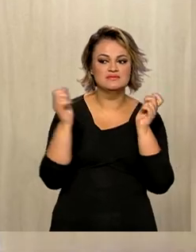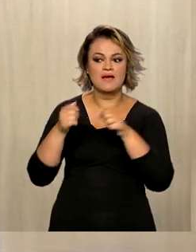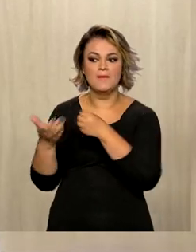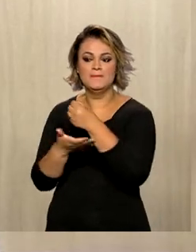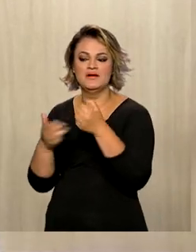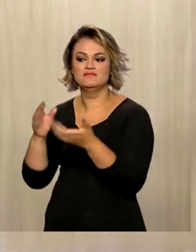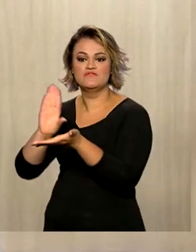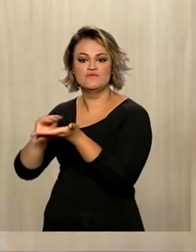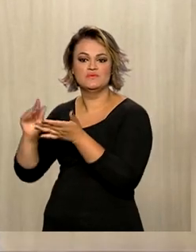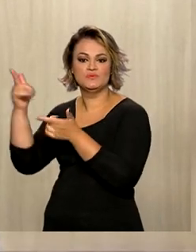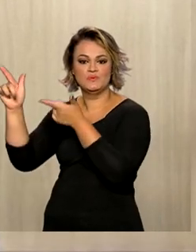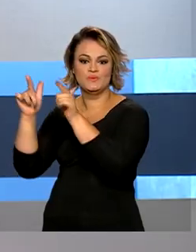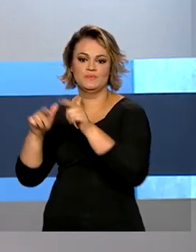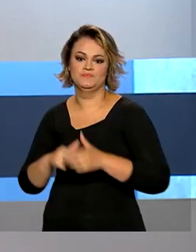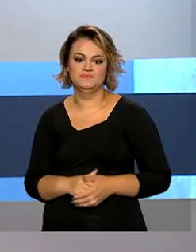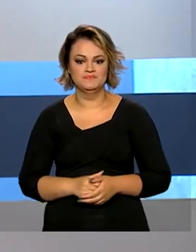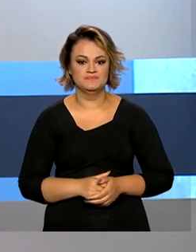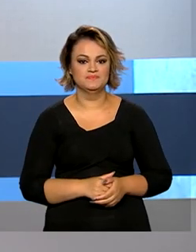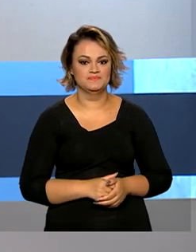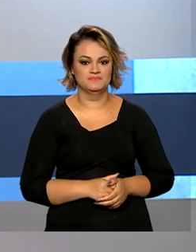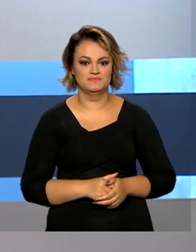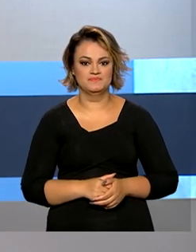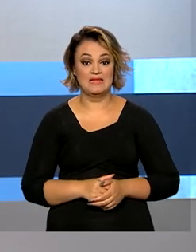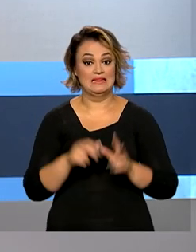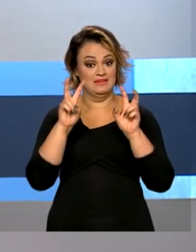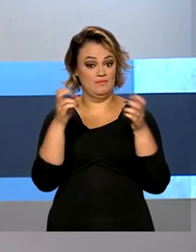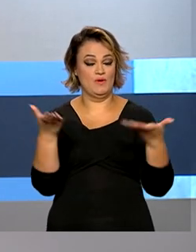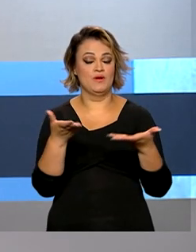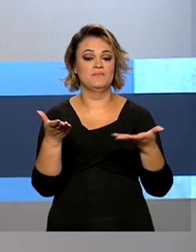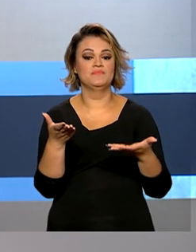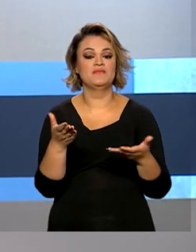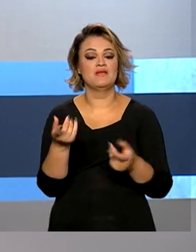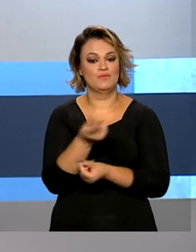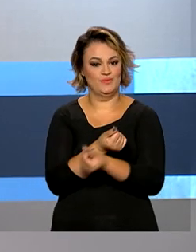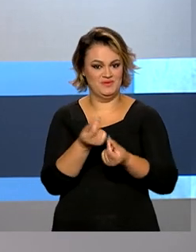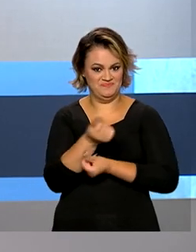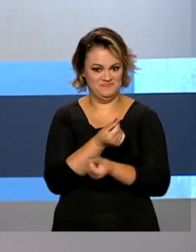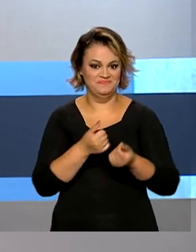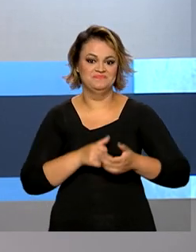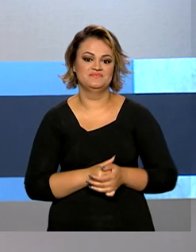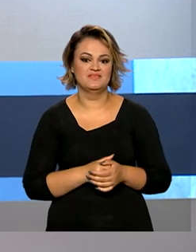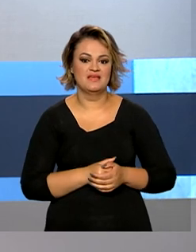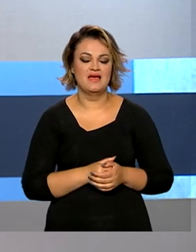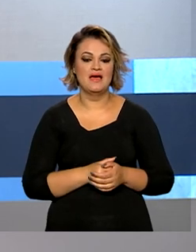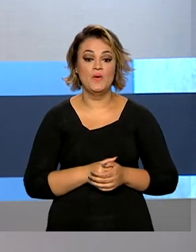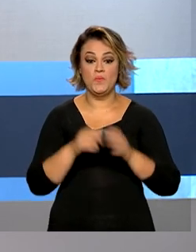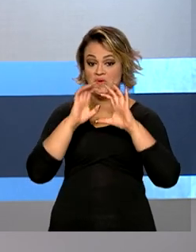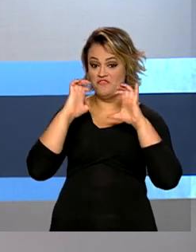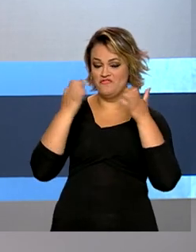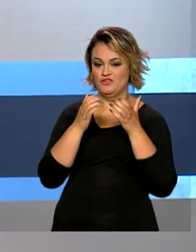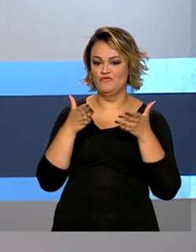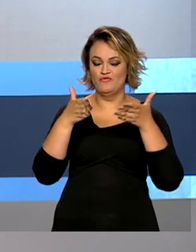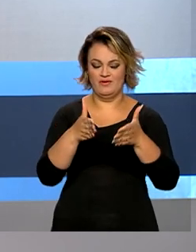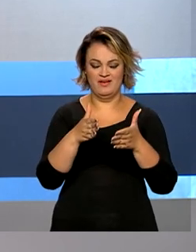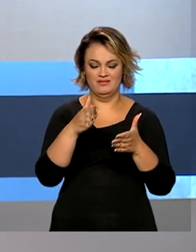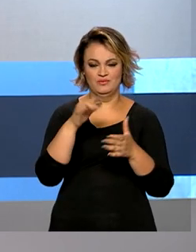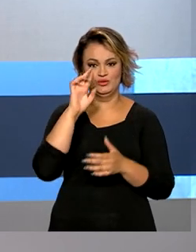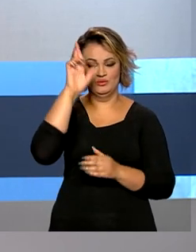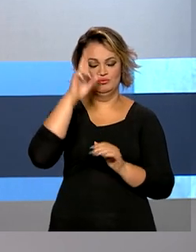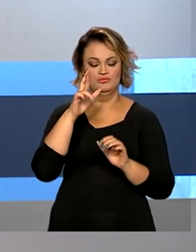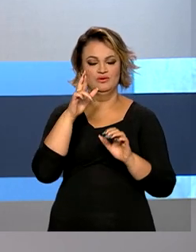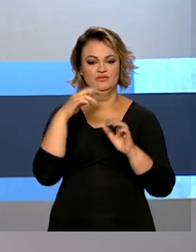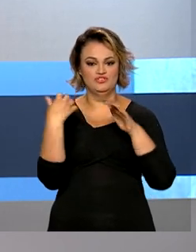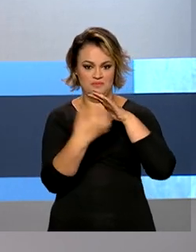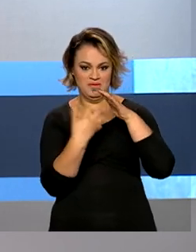bases de dados do governo federal. O assunto agora é economia. Em evento para empresários em São Paulo, o